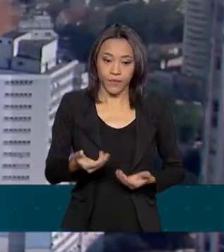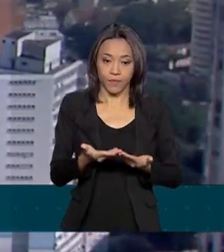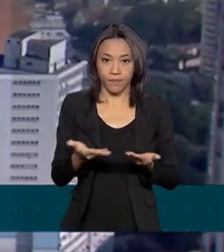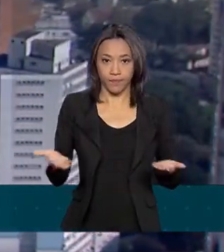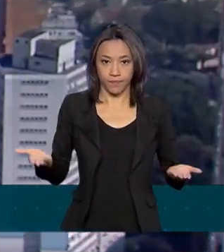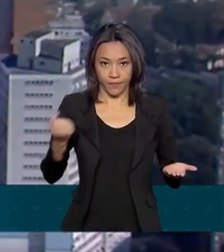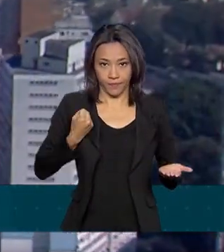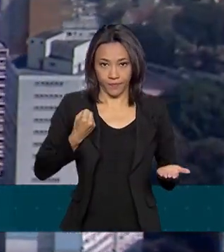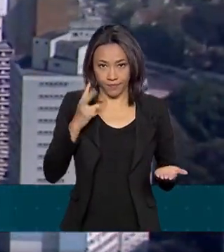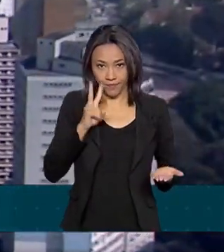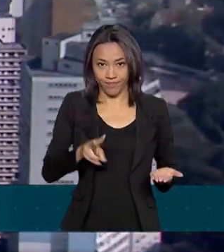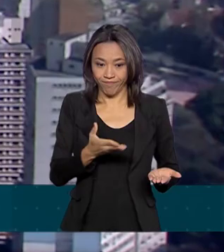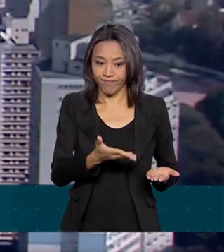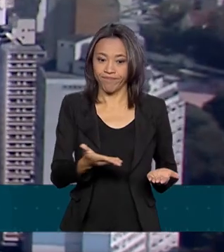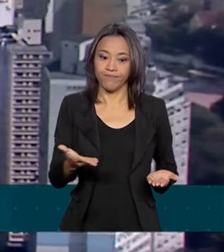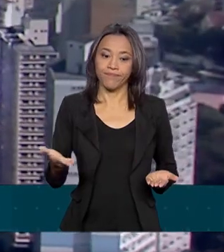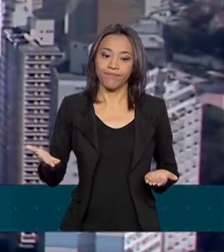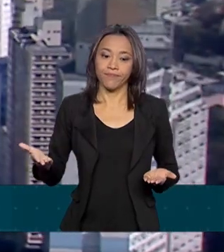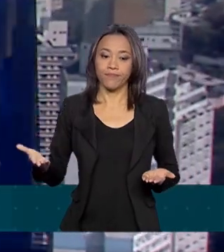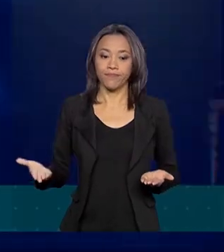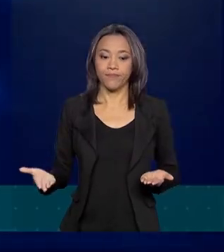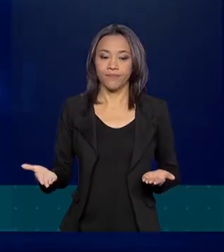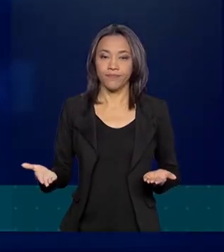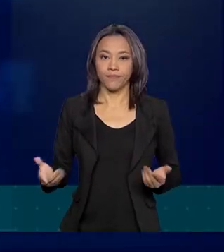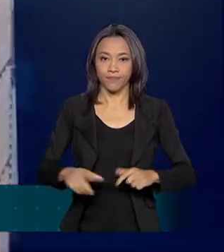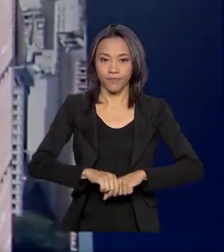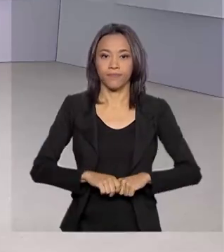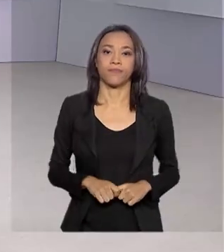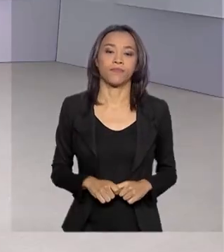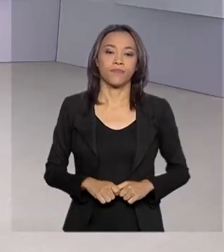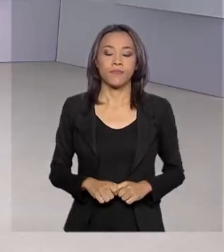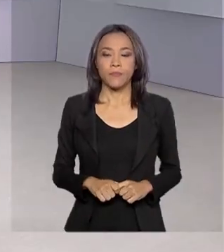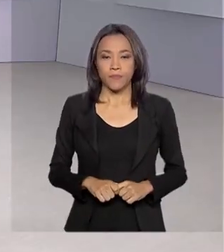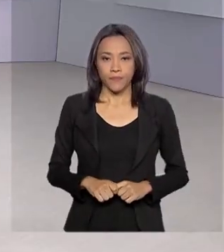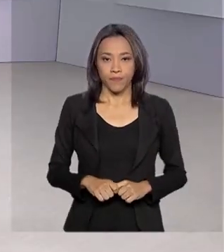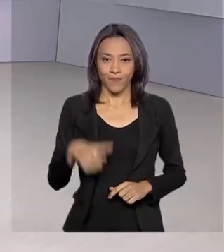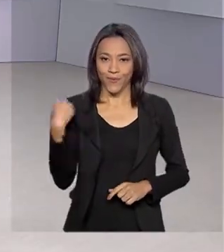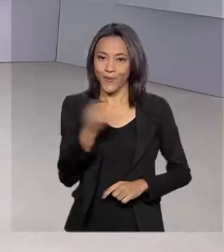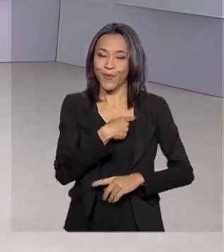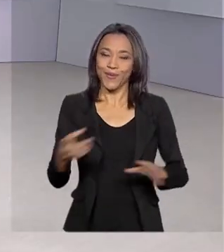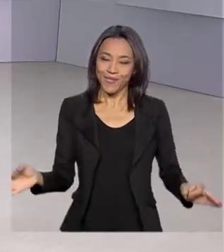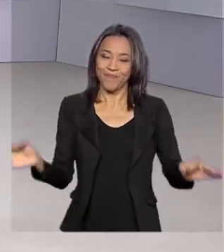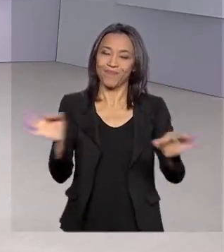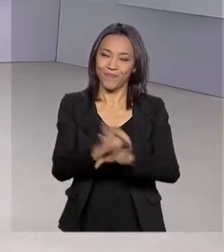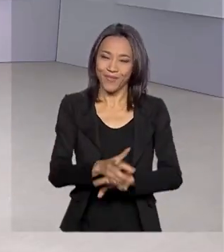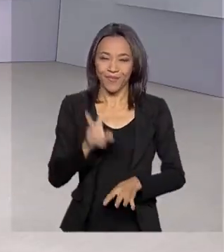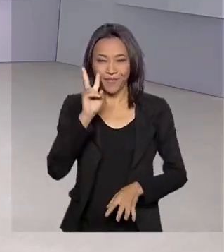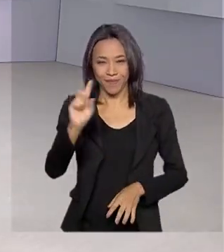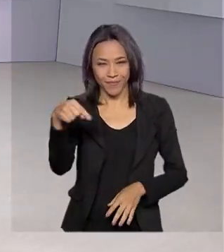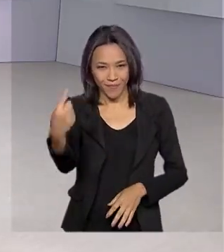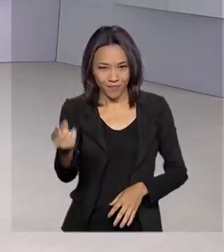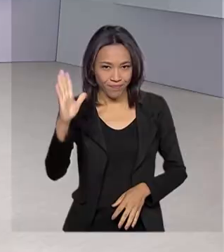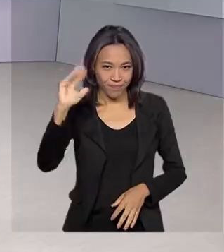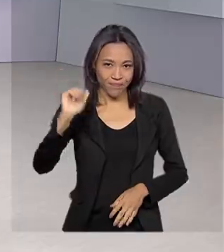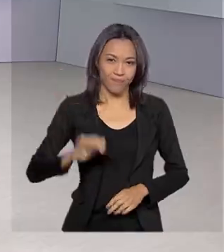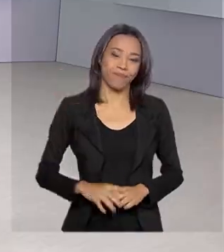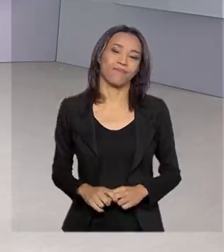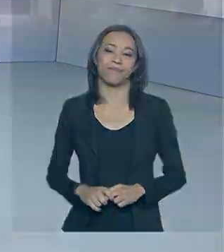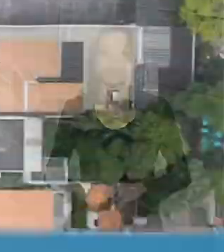0800-726-0207. A gente fica por aqui. Até a próxima. Tchau!